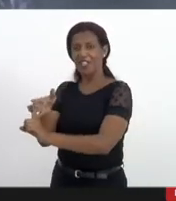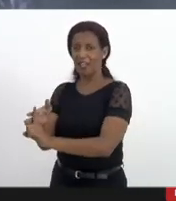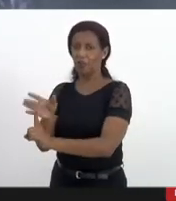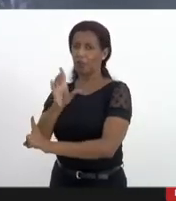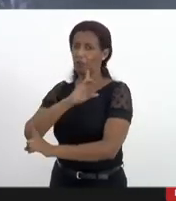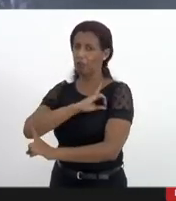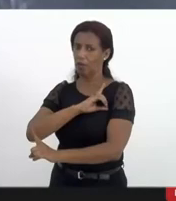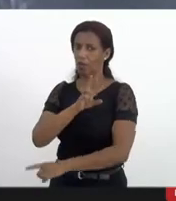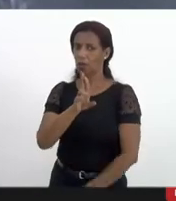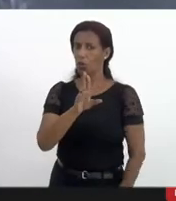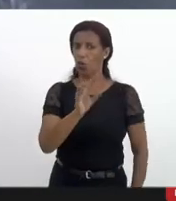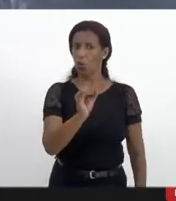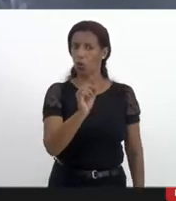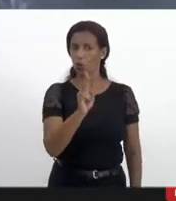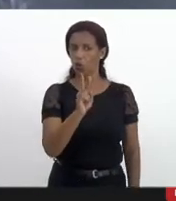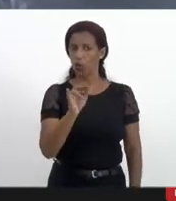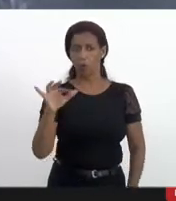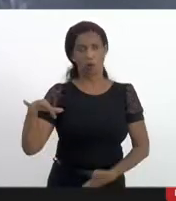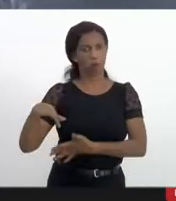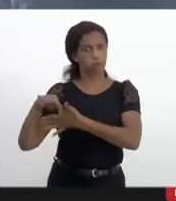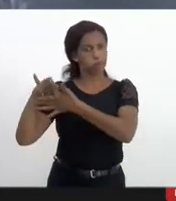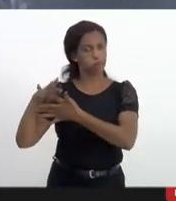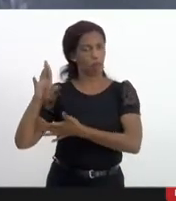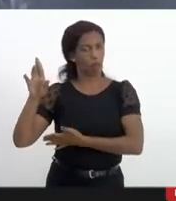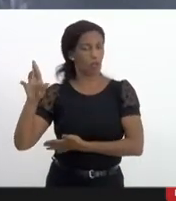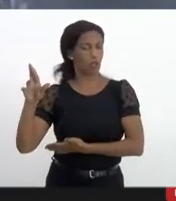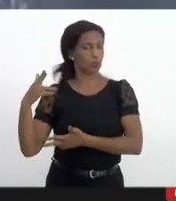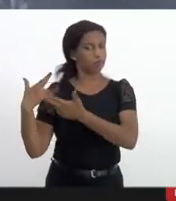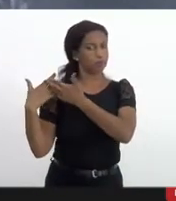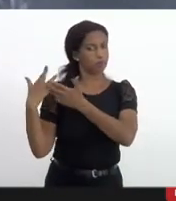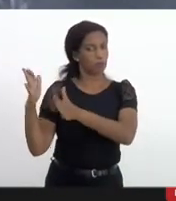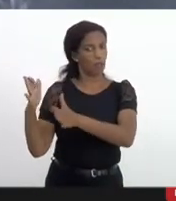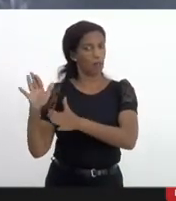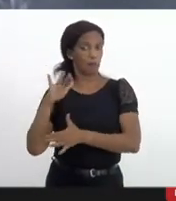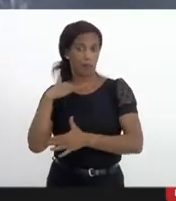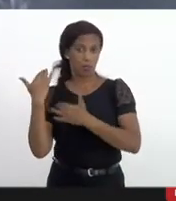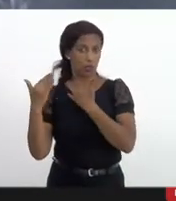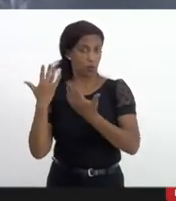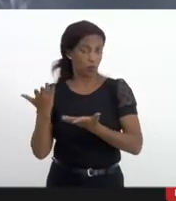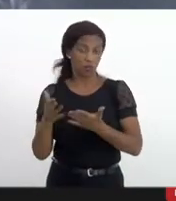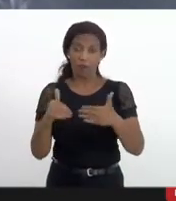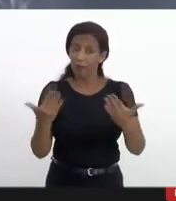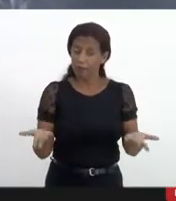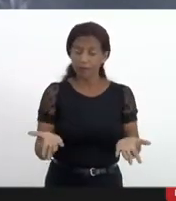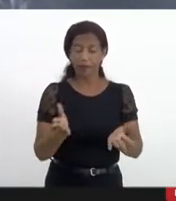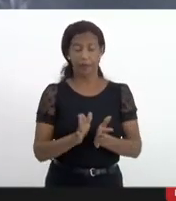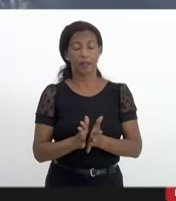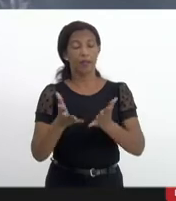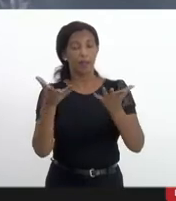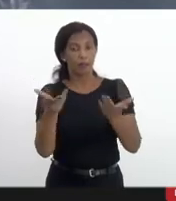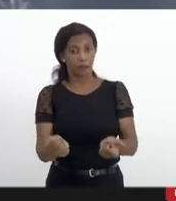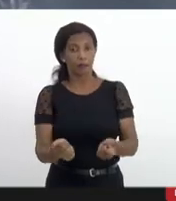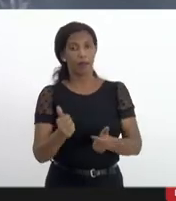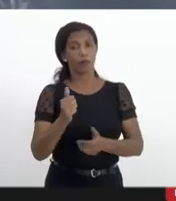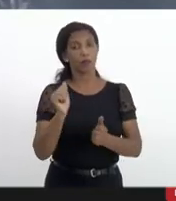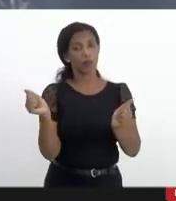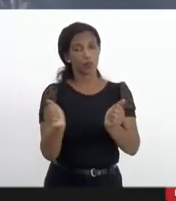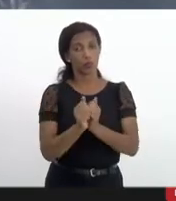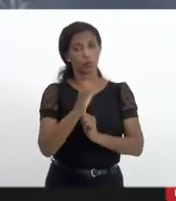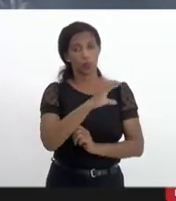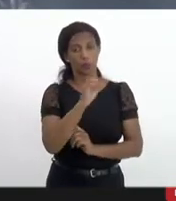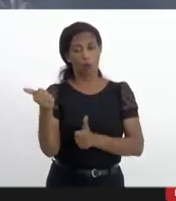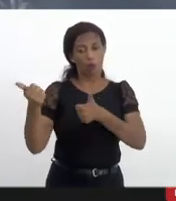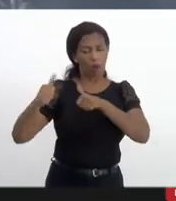delegado Rodrigo Cardoso que é o responsável pela parte de homicídios enfim vamos no bojo da coordenação do GT